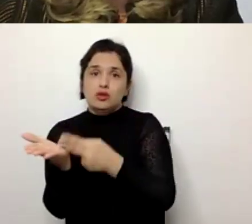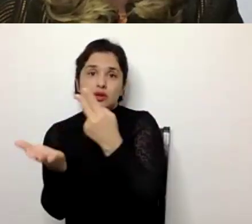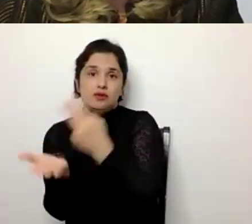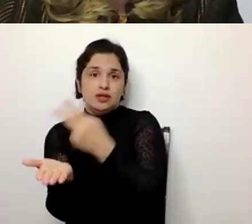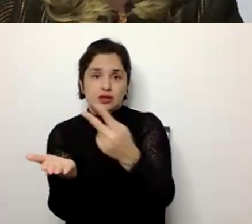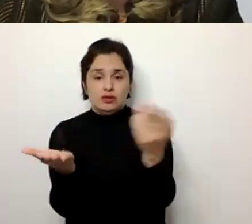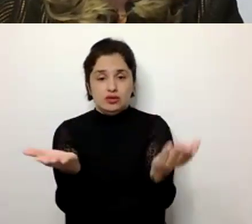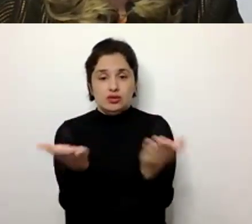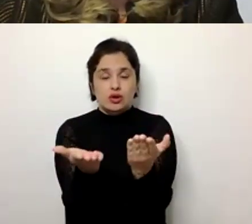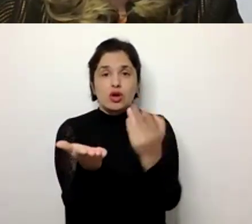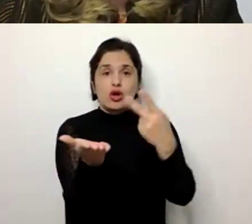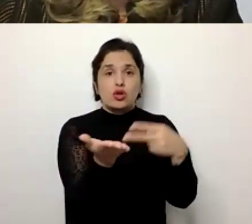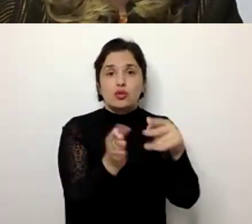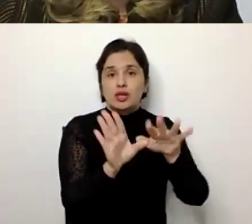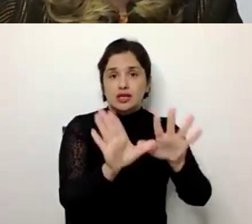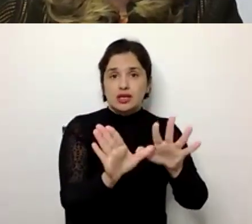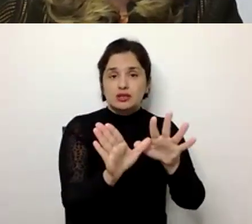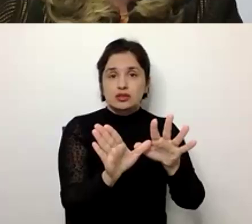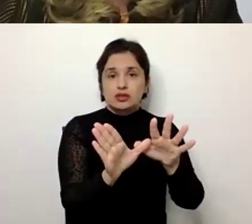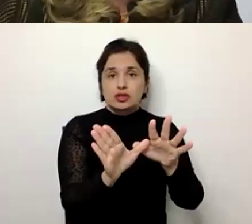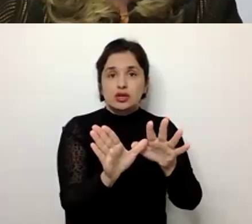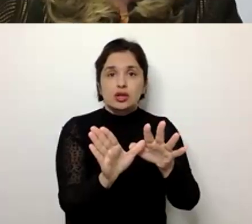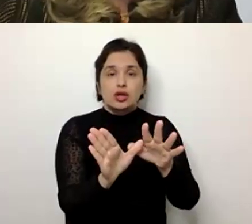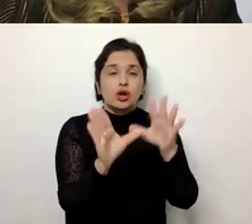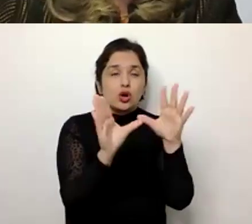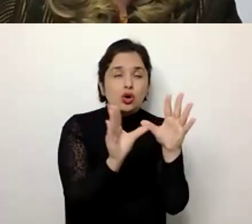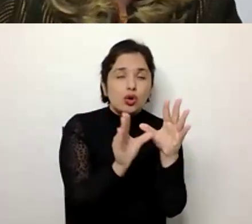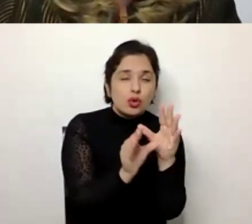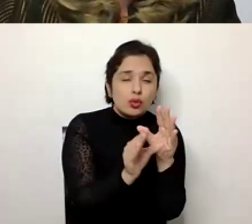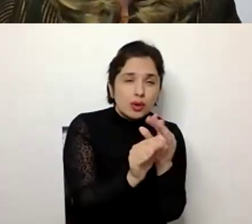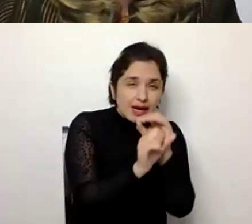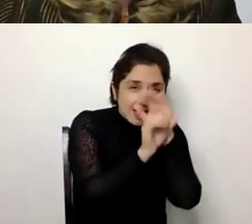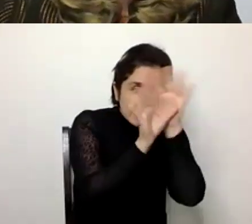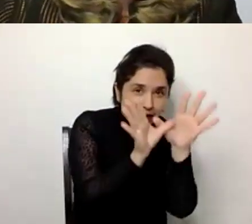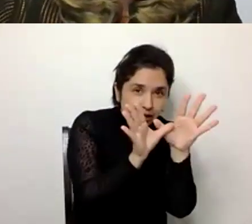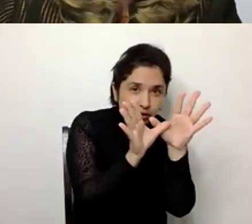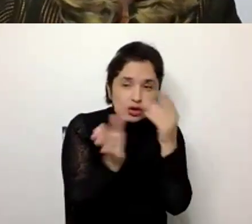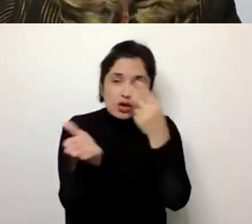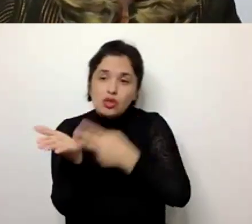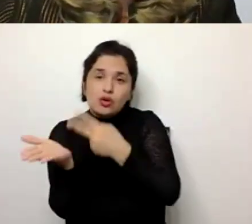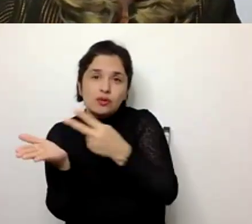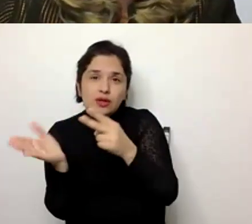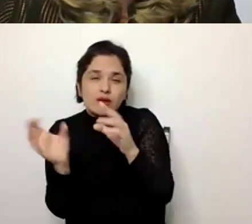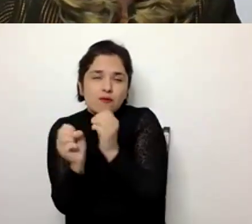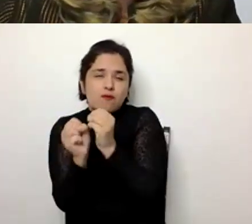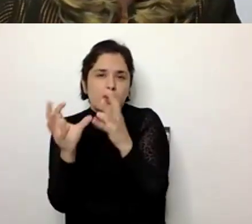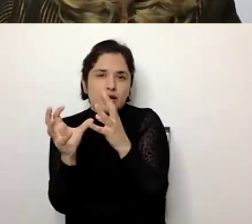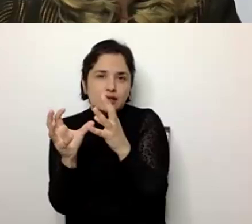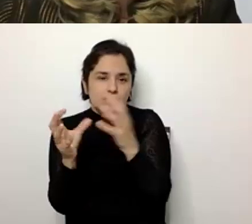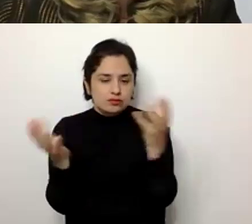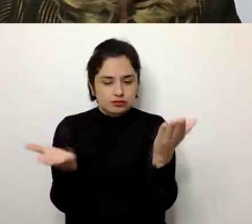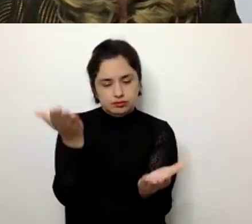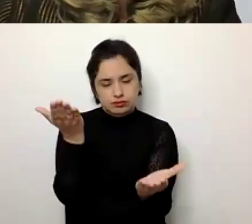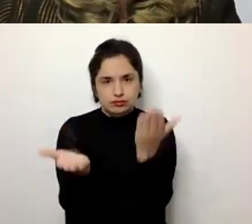onde os dados do 2010 são justamente este color mais tenue, e os dados do 2022 são este color um pouco mais forte, então, se nós